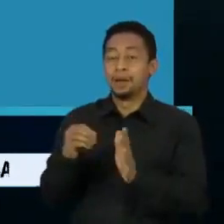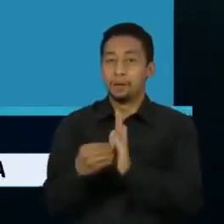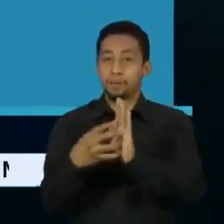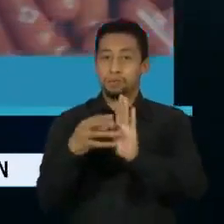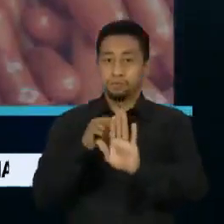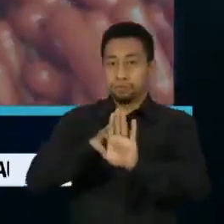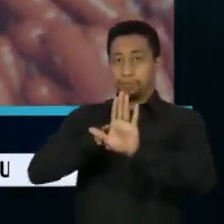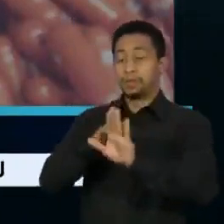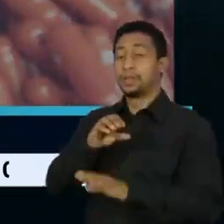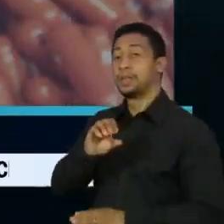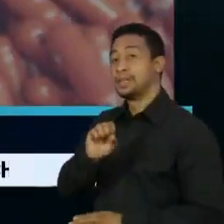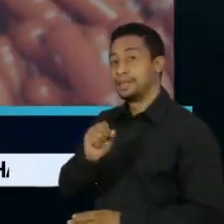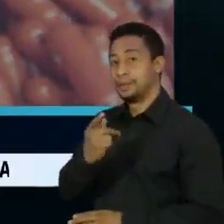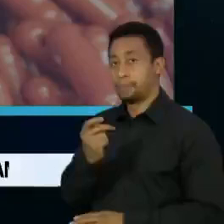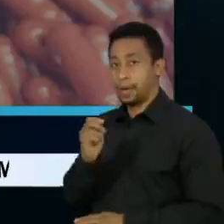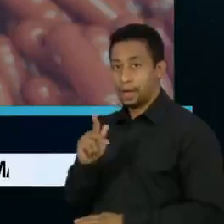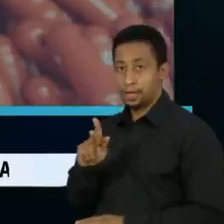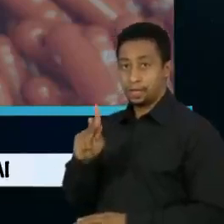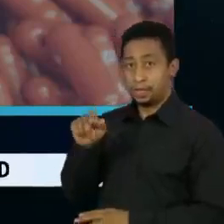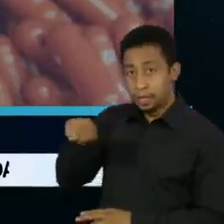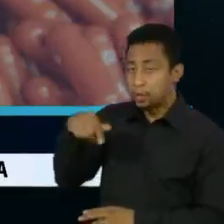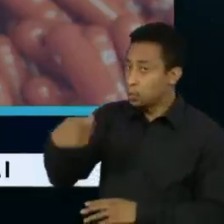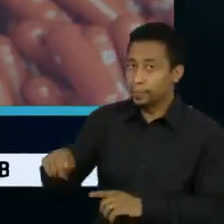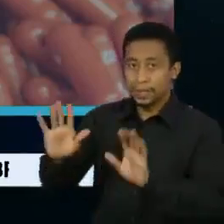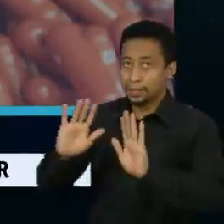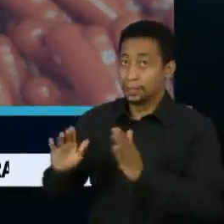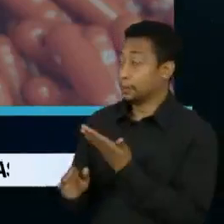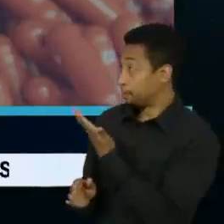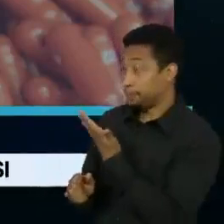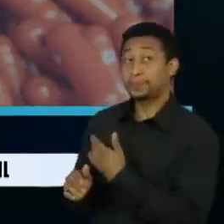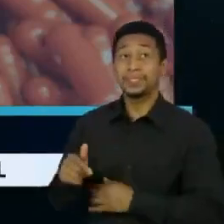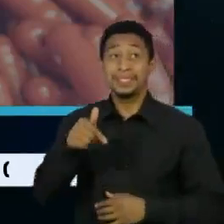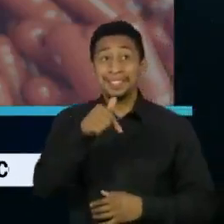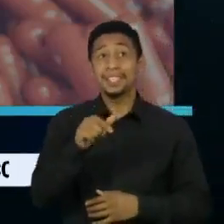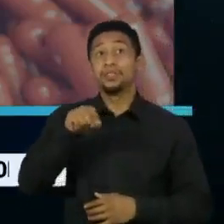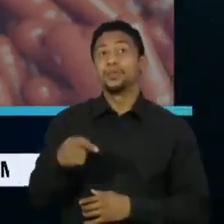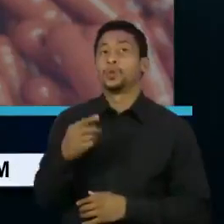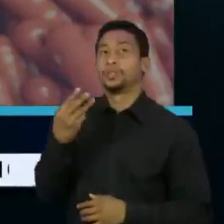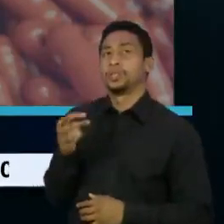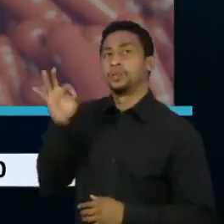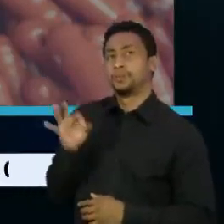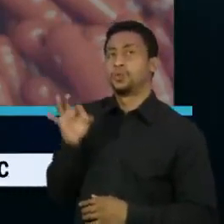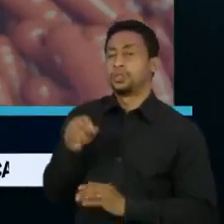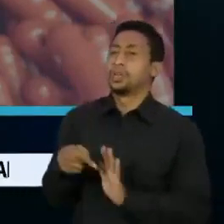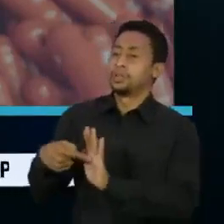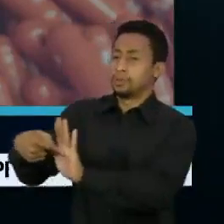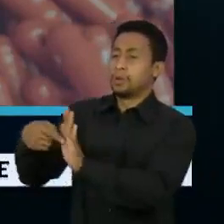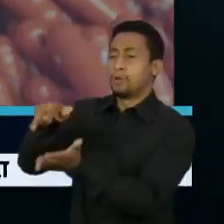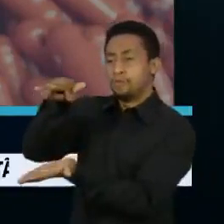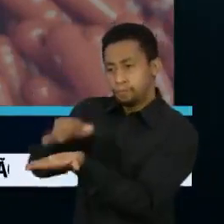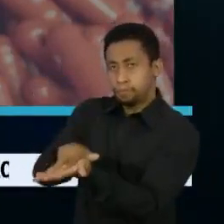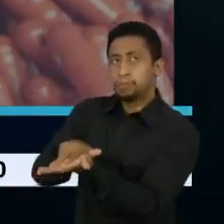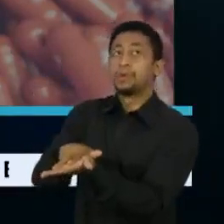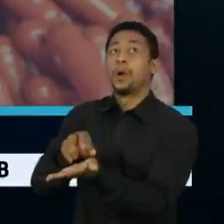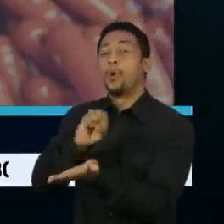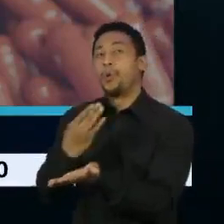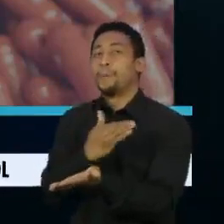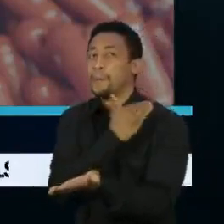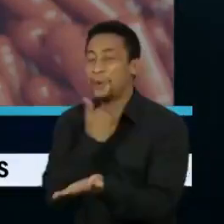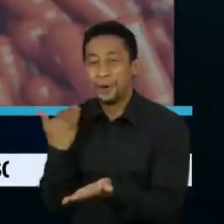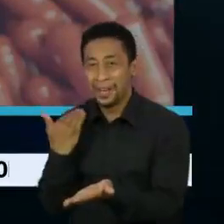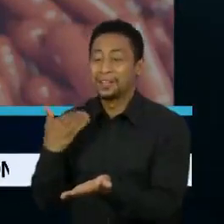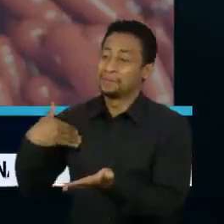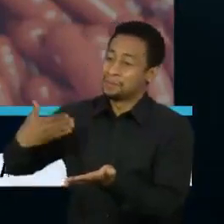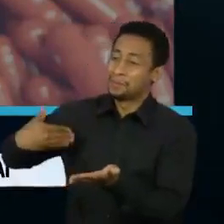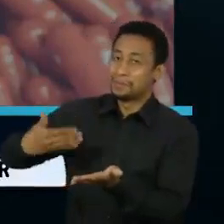são para isso. Entre os pacientes que receberam Monopiravir, 7,3% foram hospitalizados ou morreram até o 29º